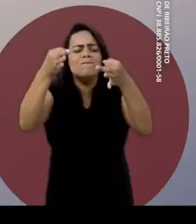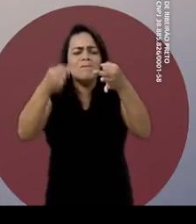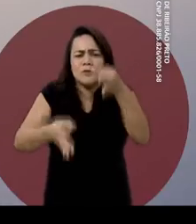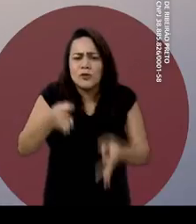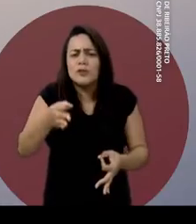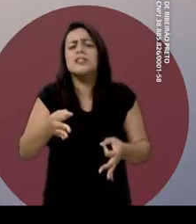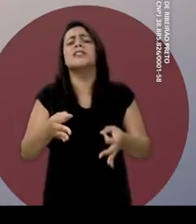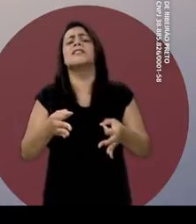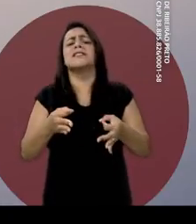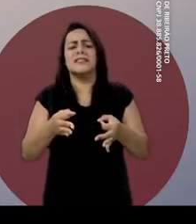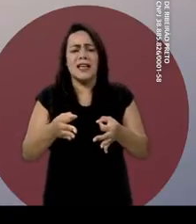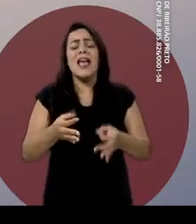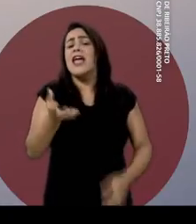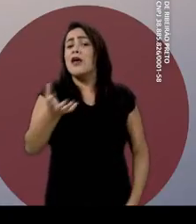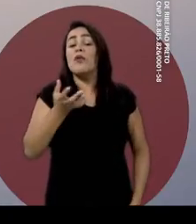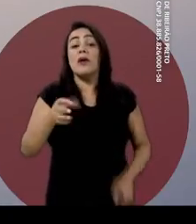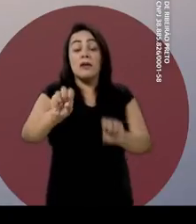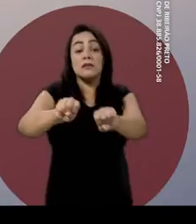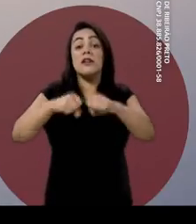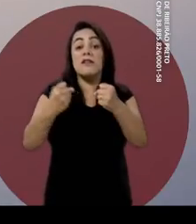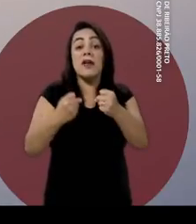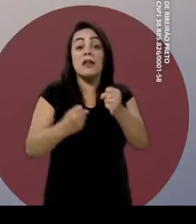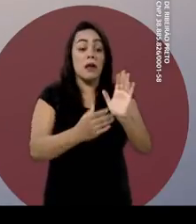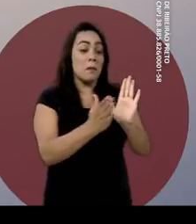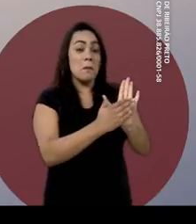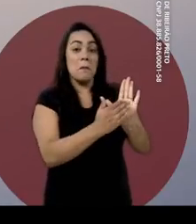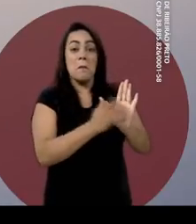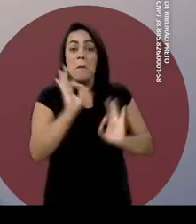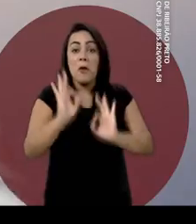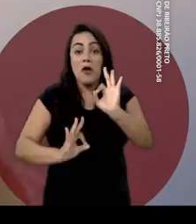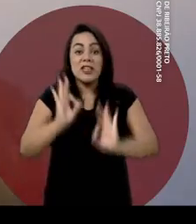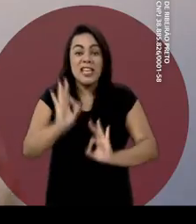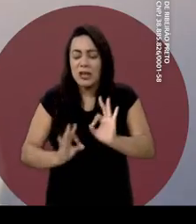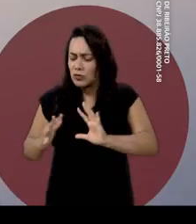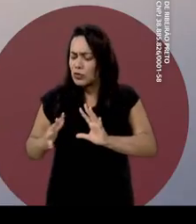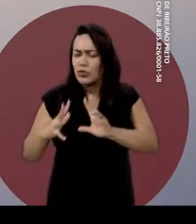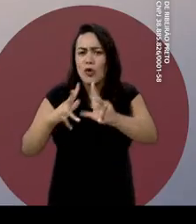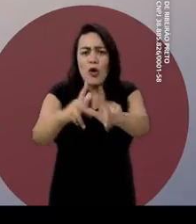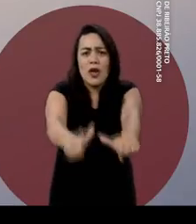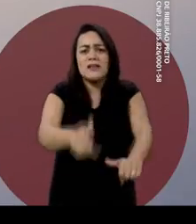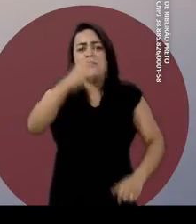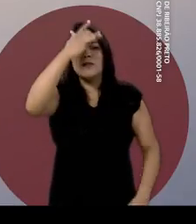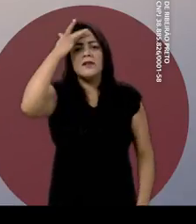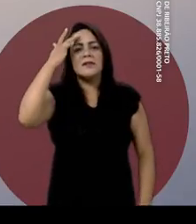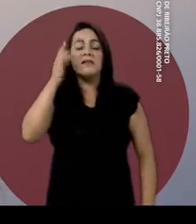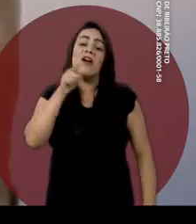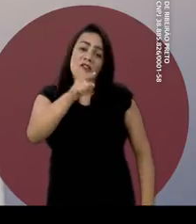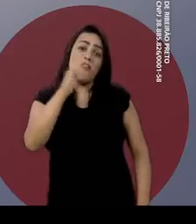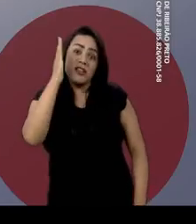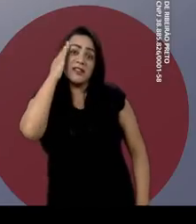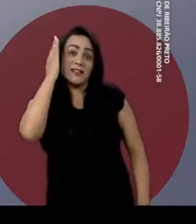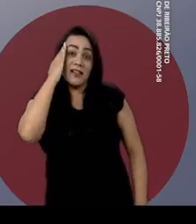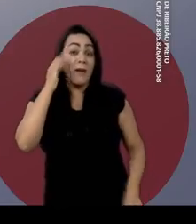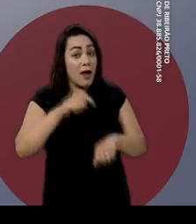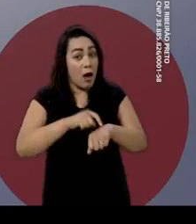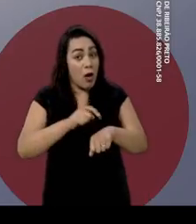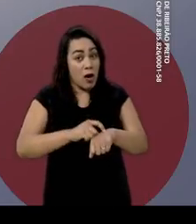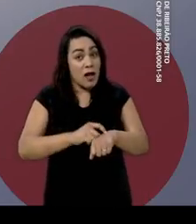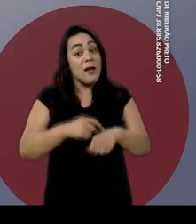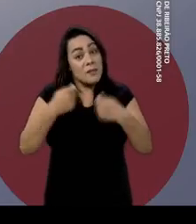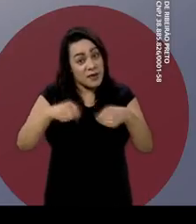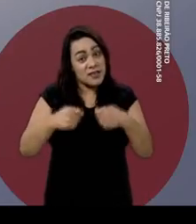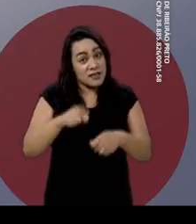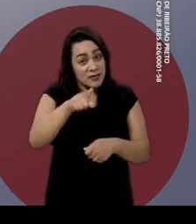a defender a justiça. Eu quero defender esse projeto em Ribeirão Preto para todos os ribeirão pretanos. Porque você sabe,